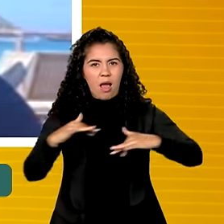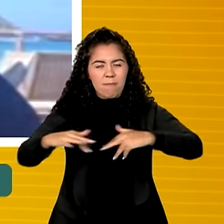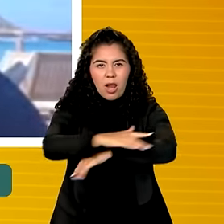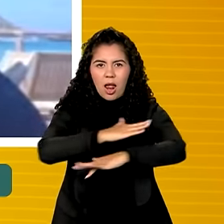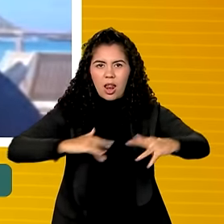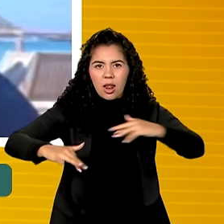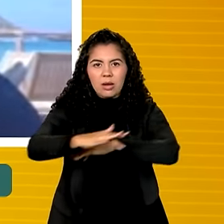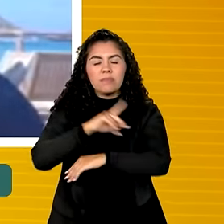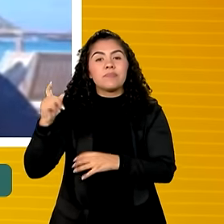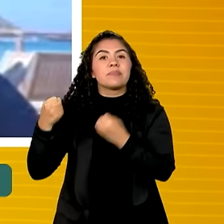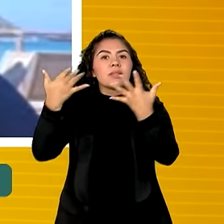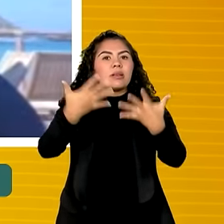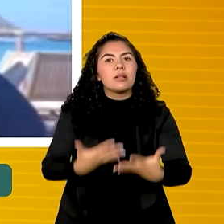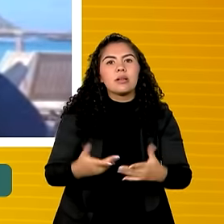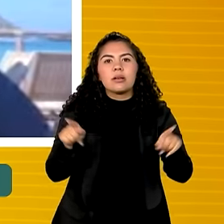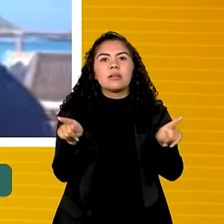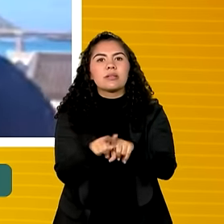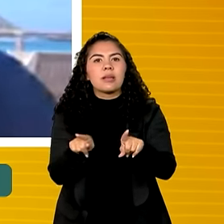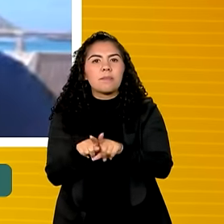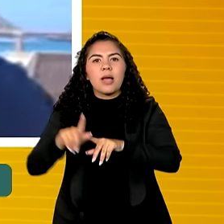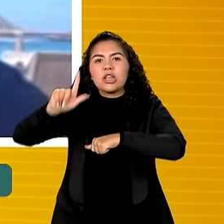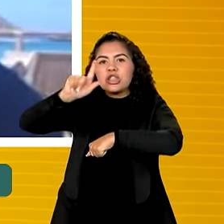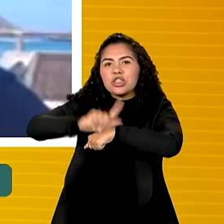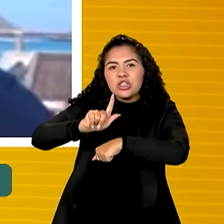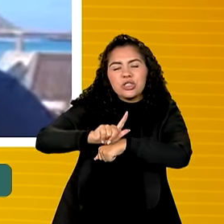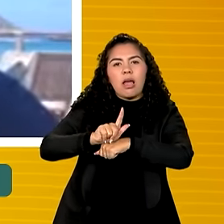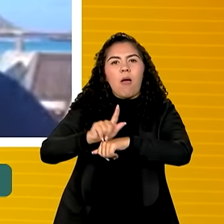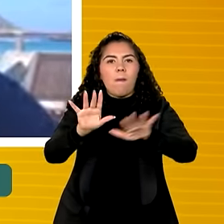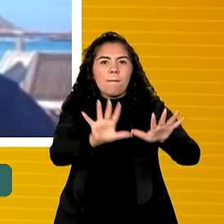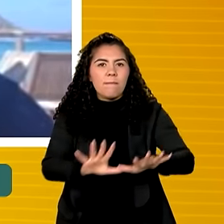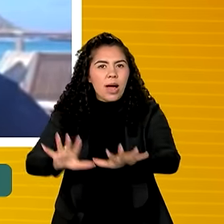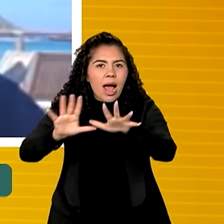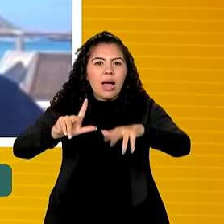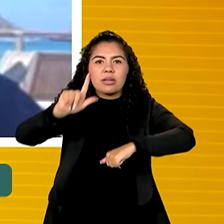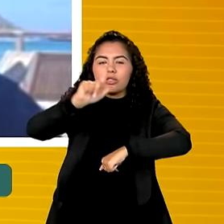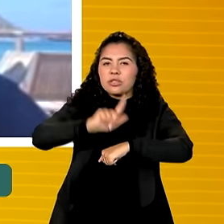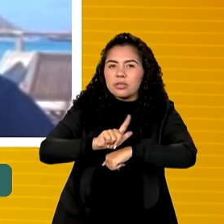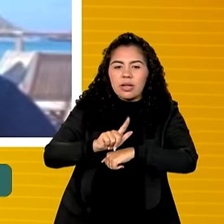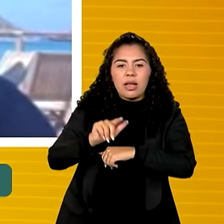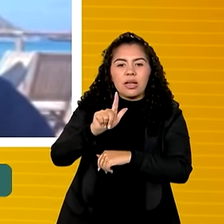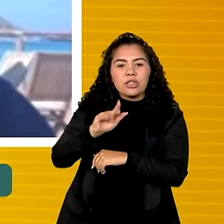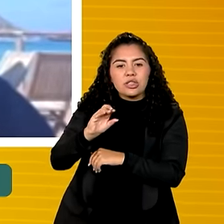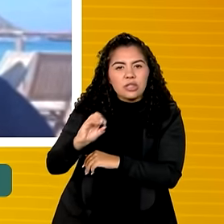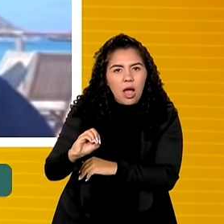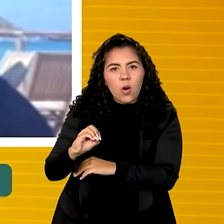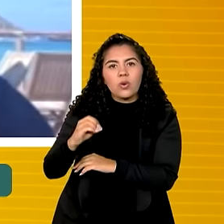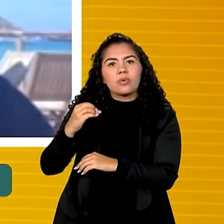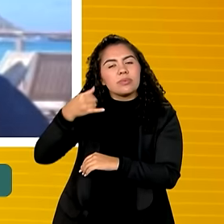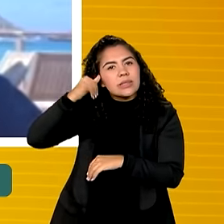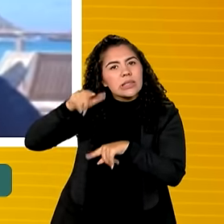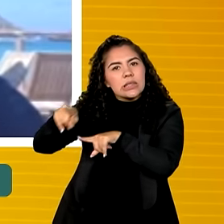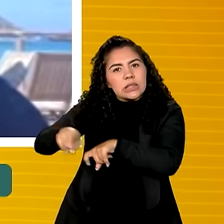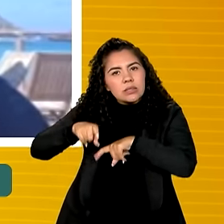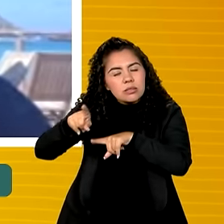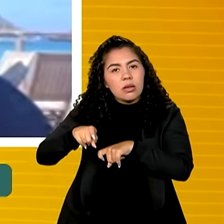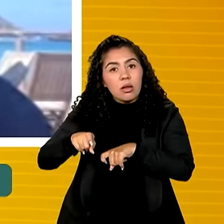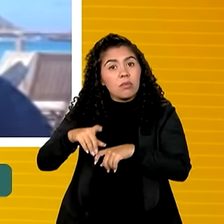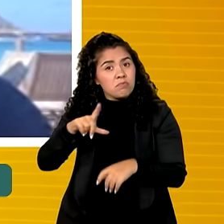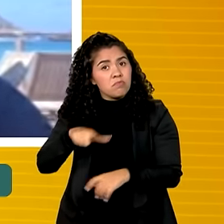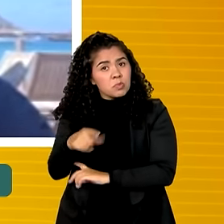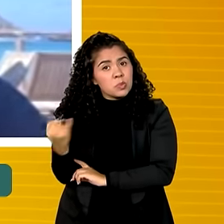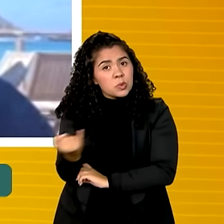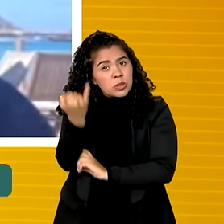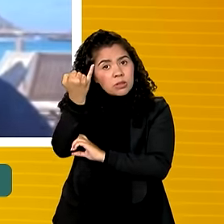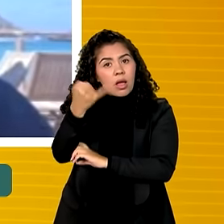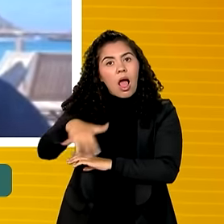geoparques, geossítios. Então, assim, para a parte de turismo também é importante, já que a geossciência também